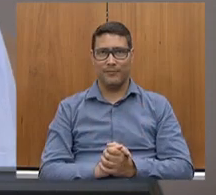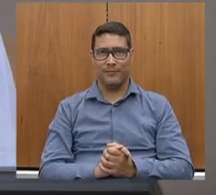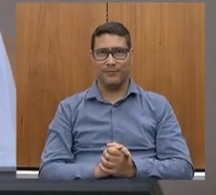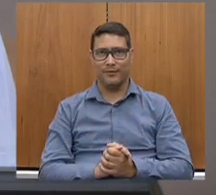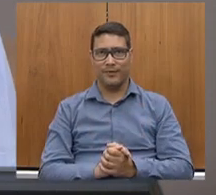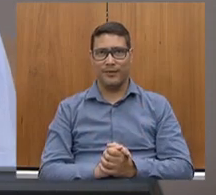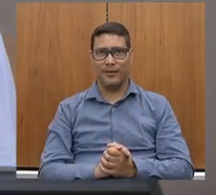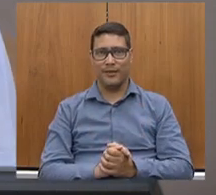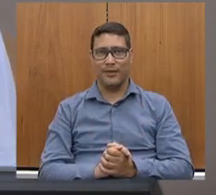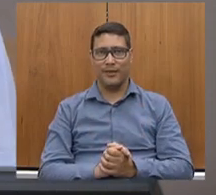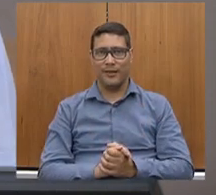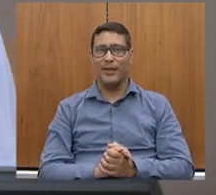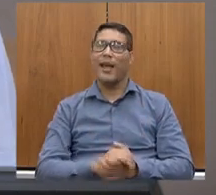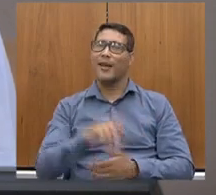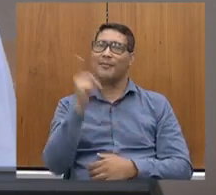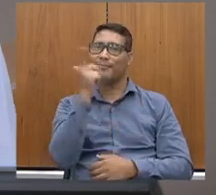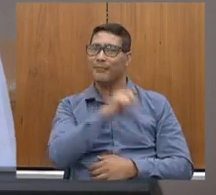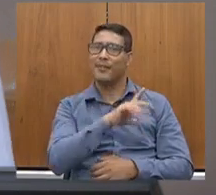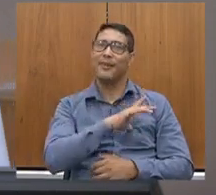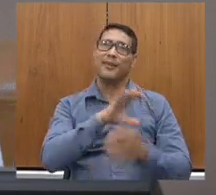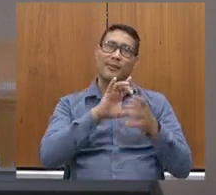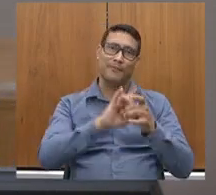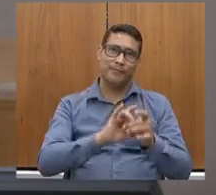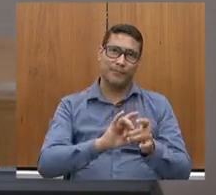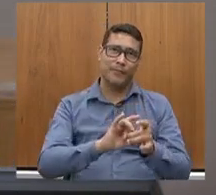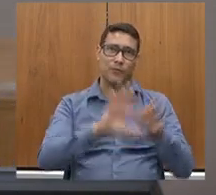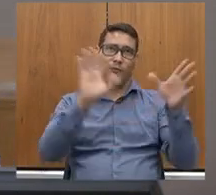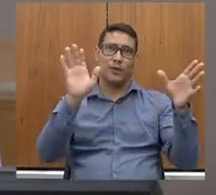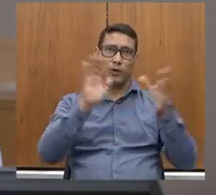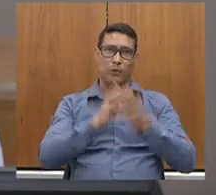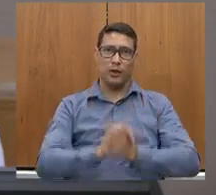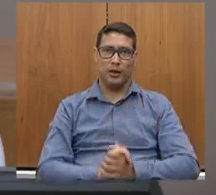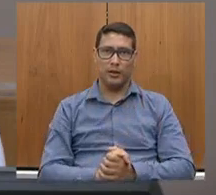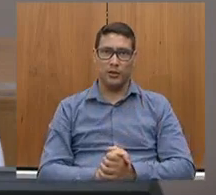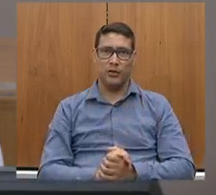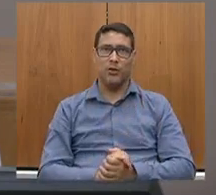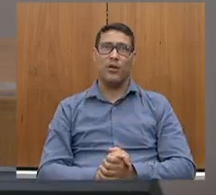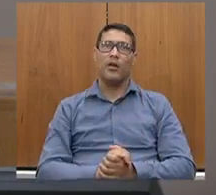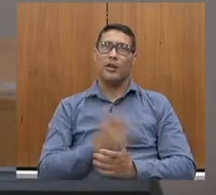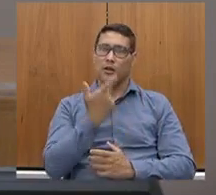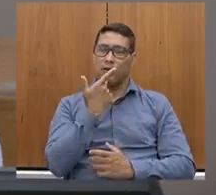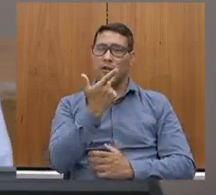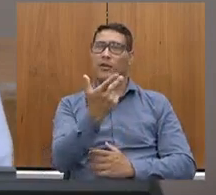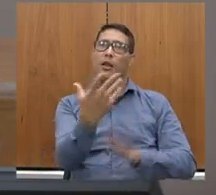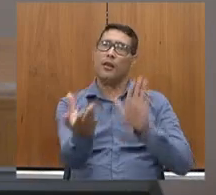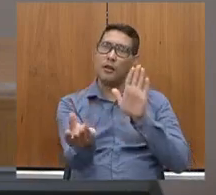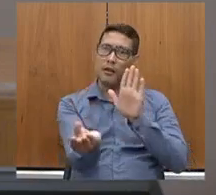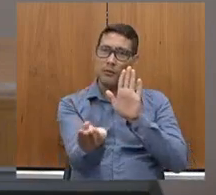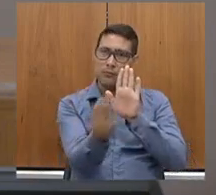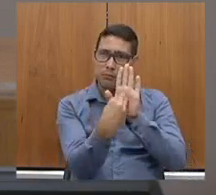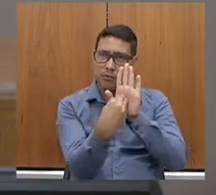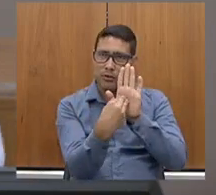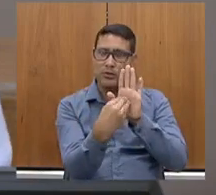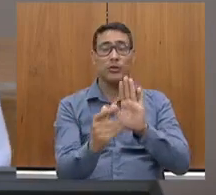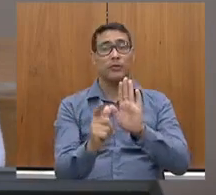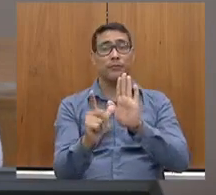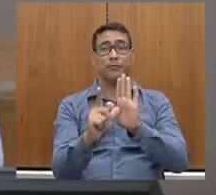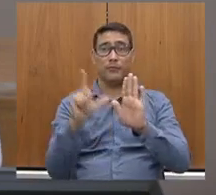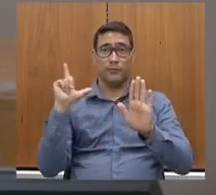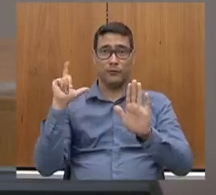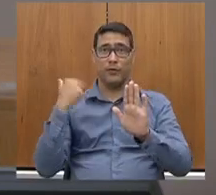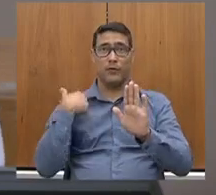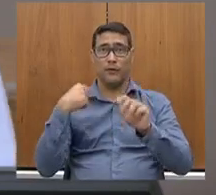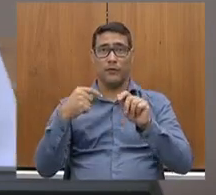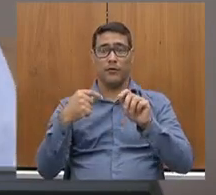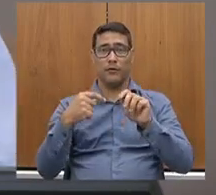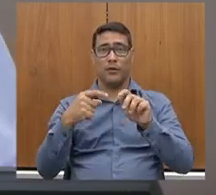Finalmente foi lembrado, não é, deputada? Então, é só fazer esse registro aqui, antes de, muito rapidamente, passar para a nossa